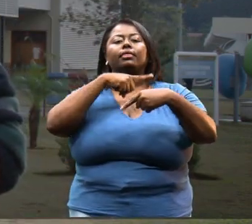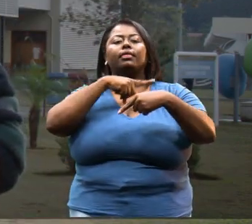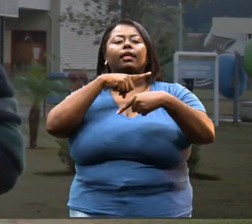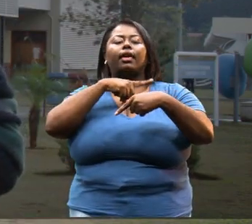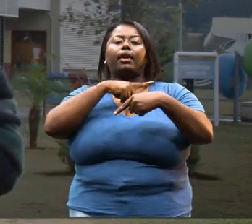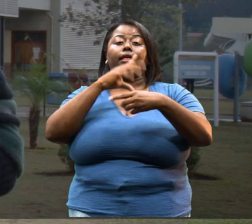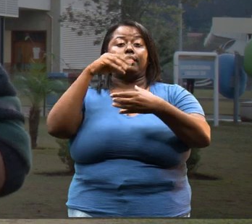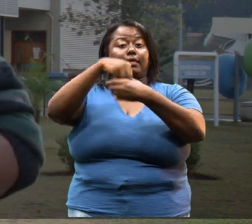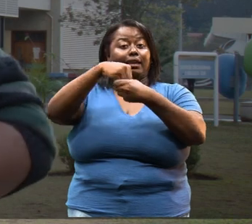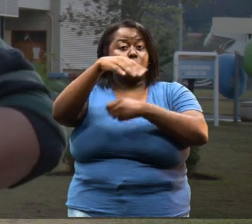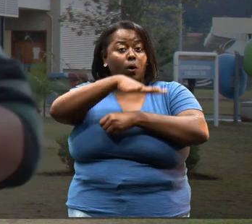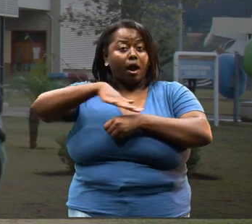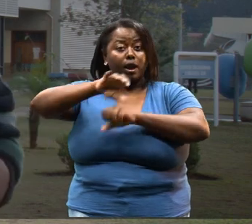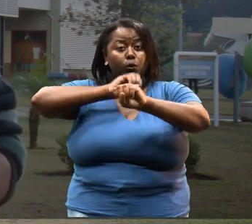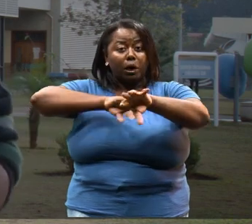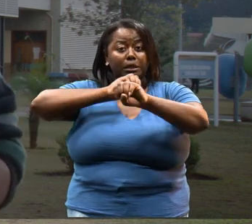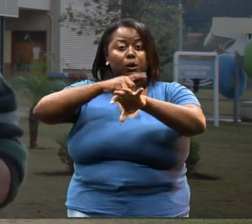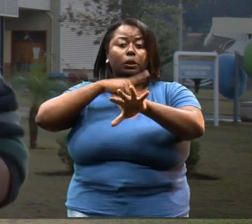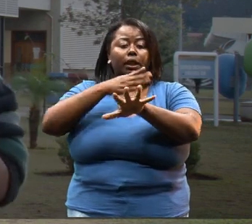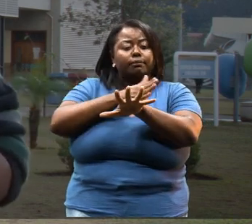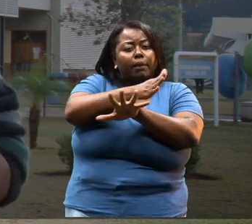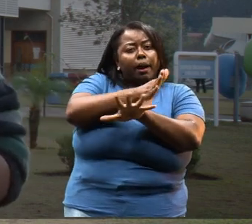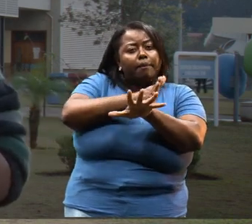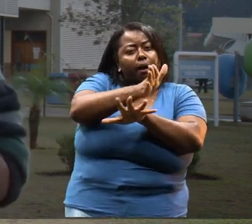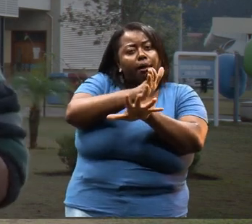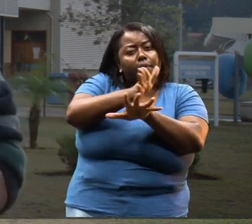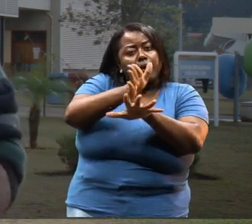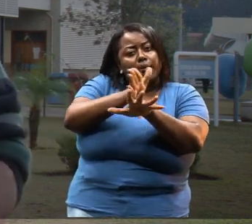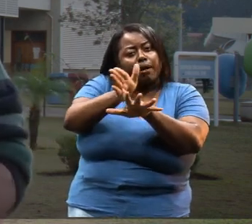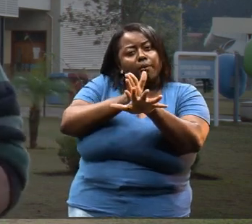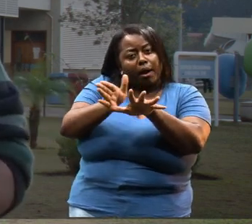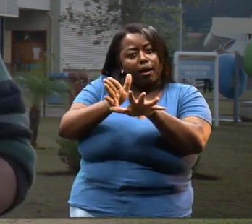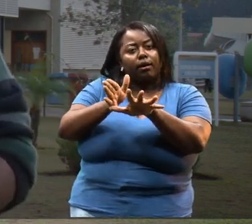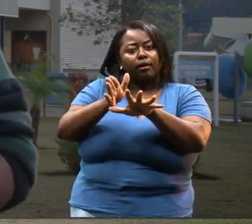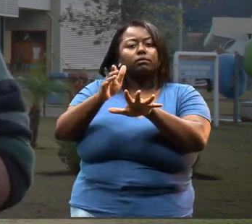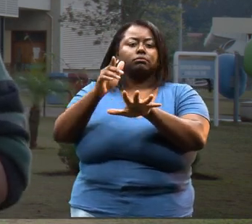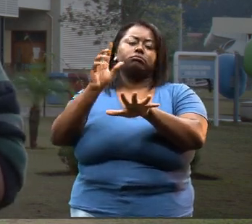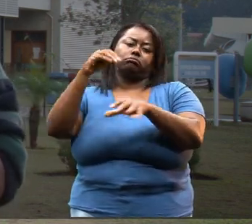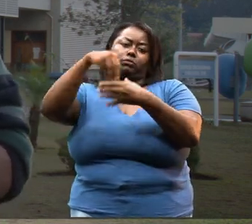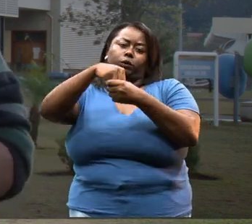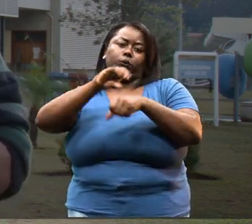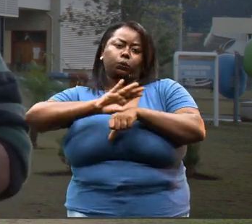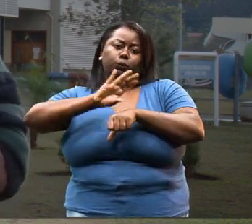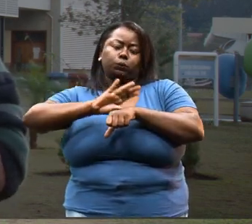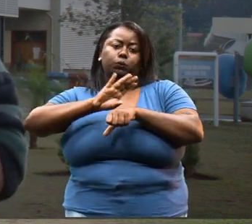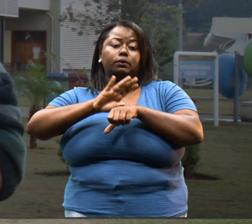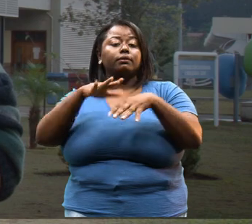Então, você tem diferentes linhas dentro da educação que são contempladas no curso,